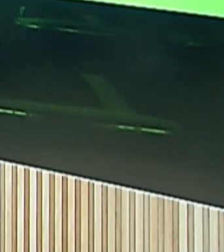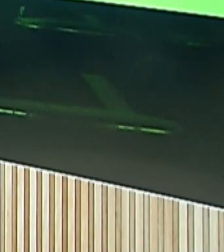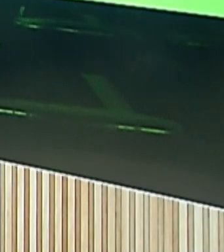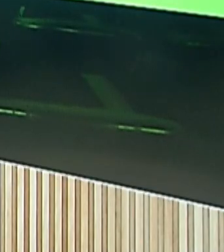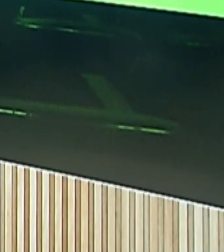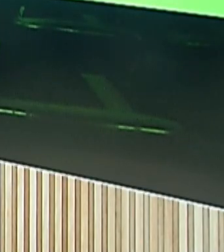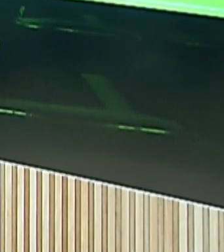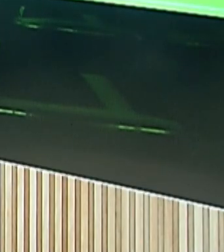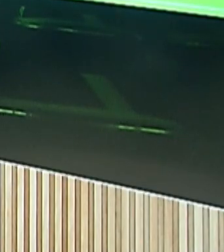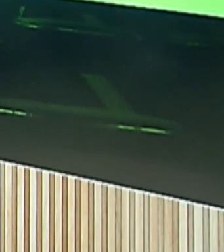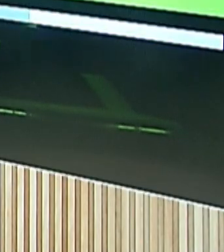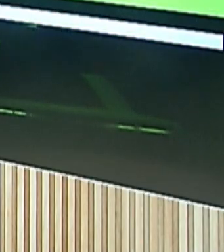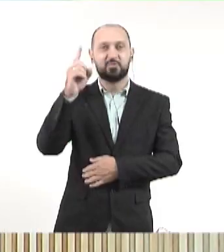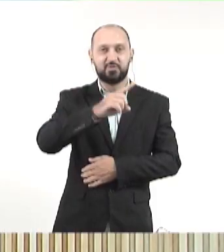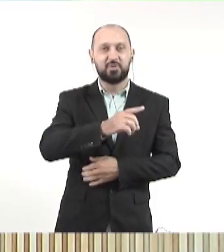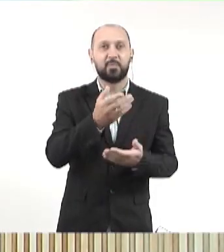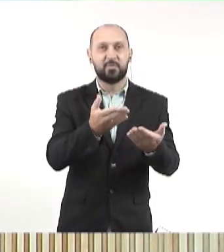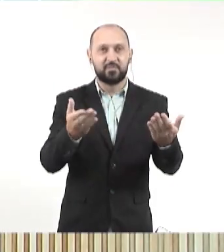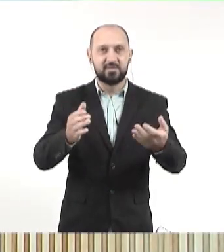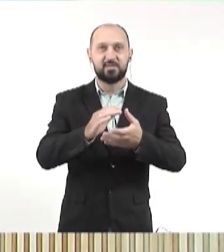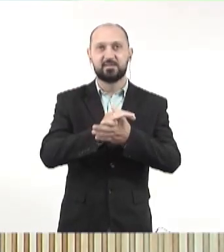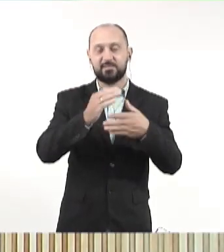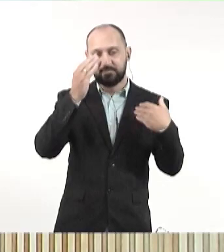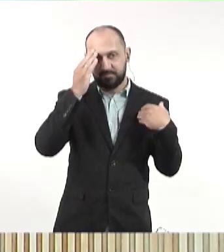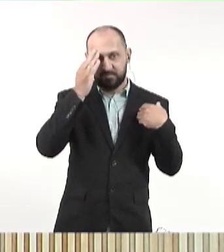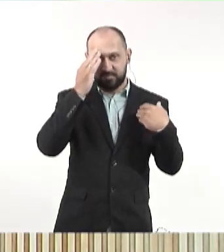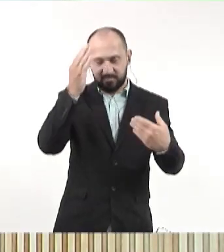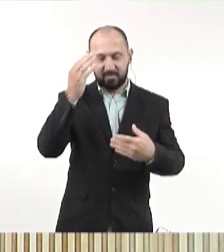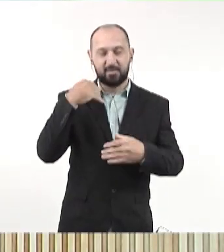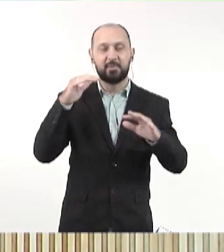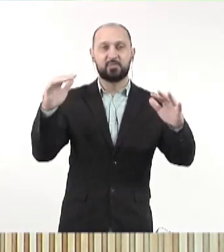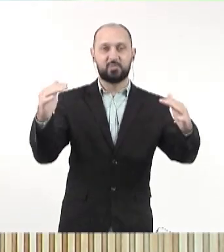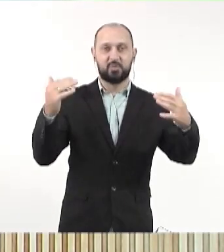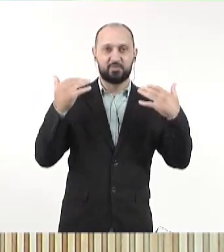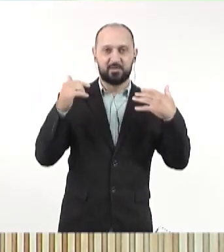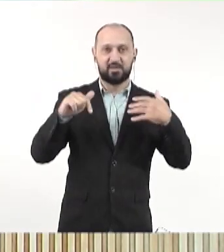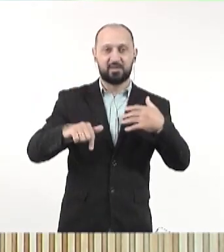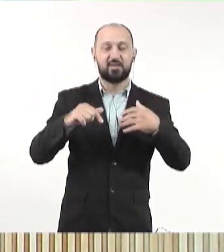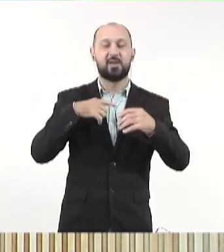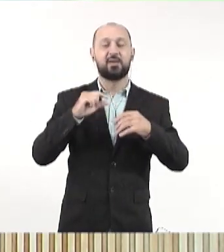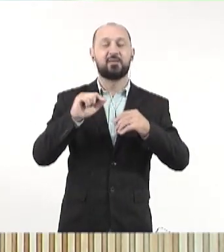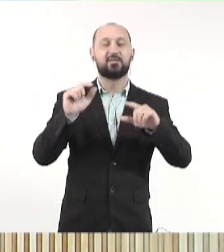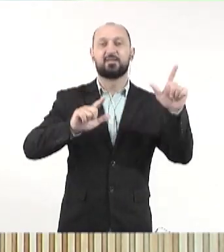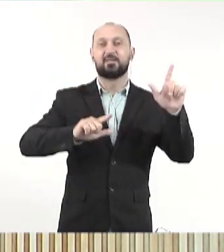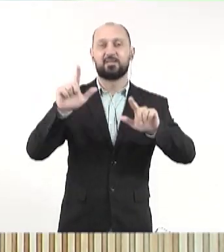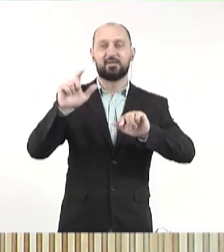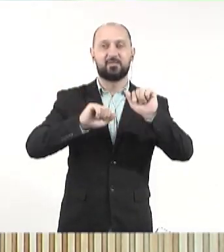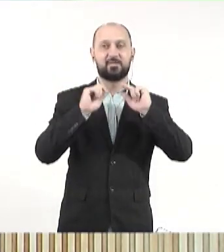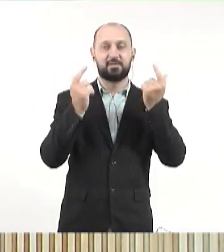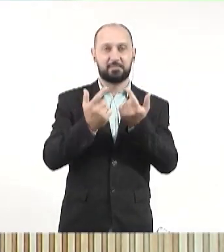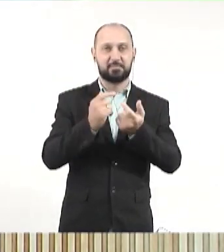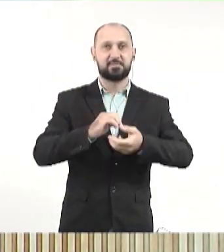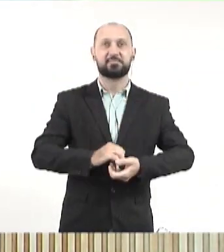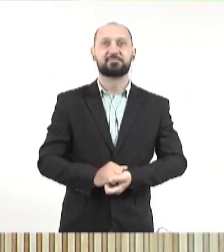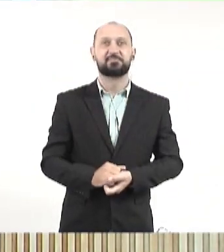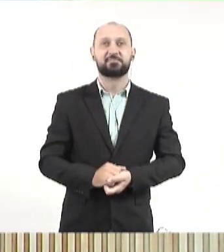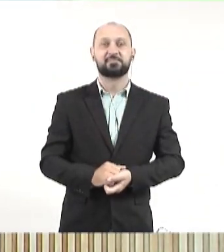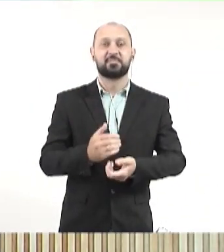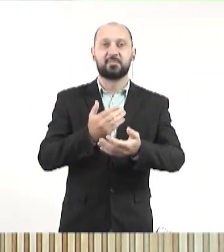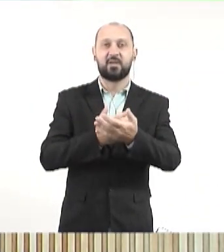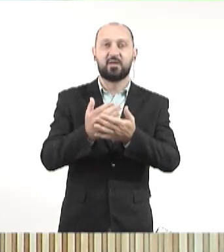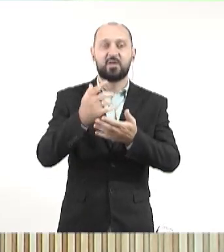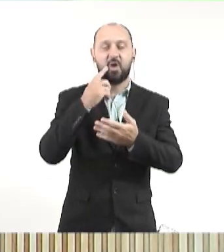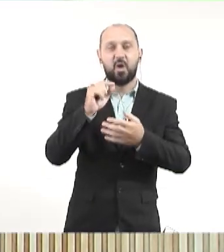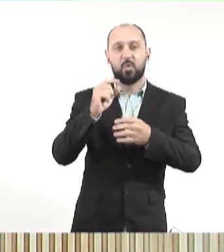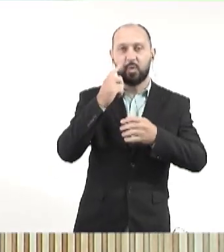Mais uma vez, muito bom dia para você e muito obrigado pela sua audiência aqui na TV Alemes. Bom, vamos começar a